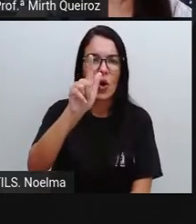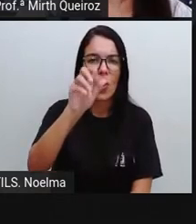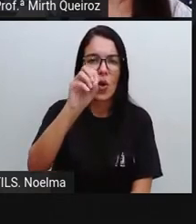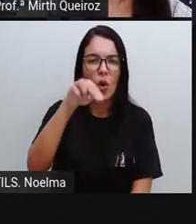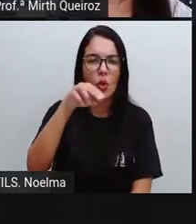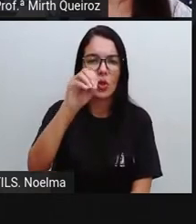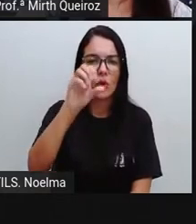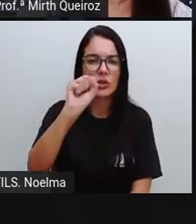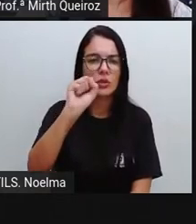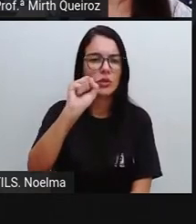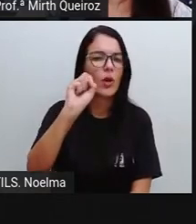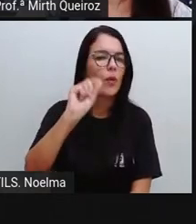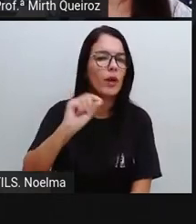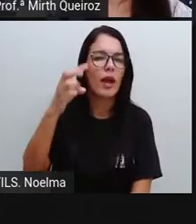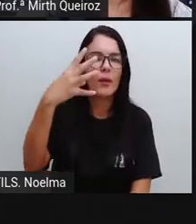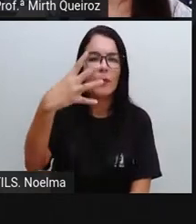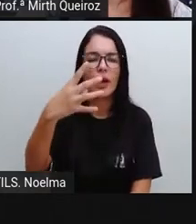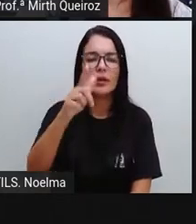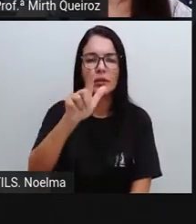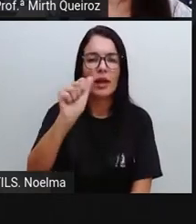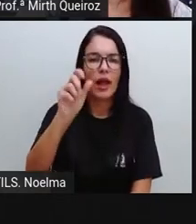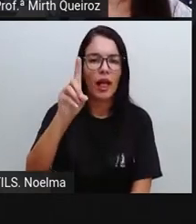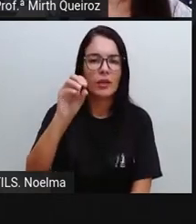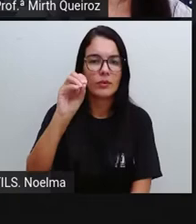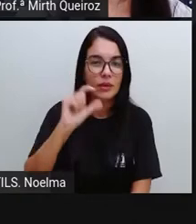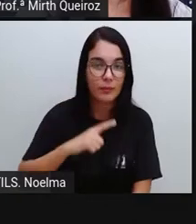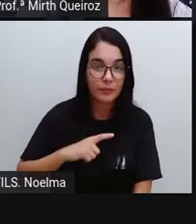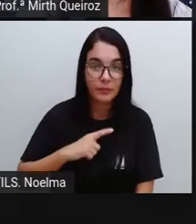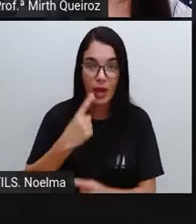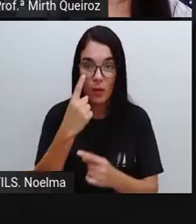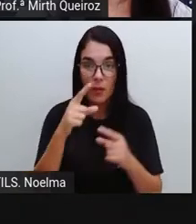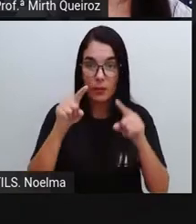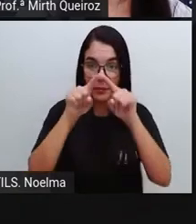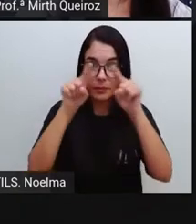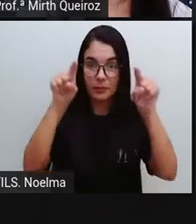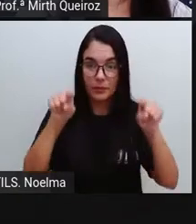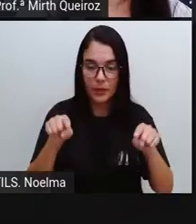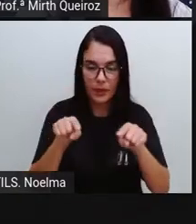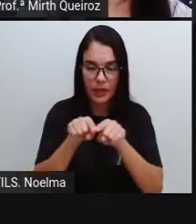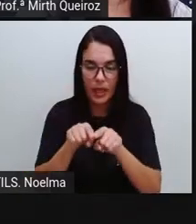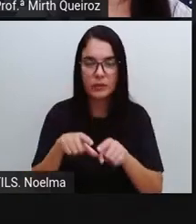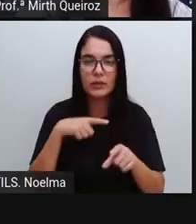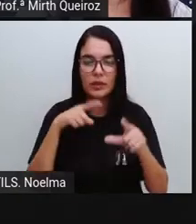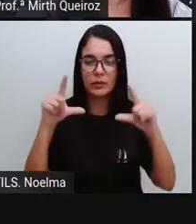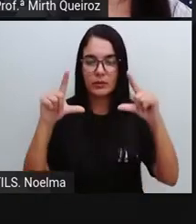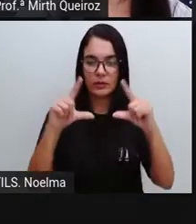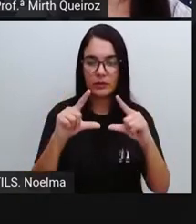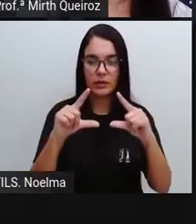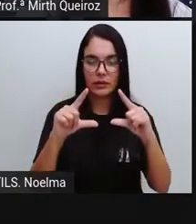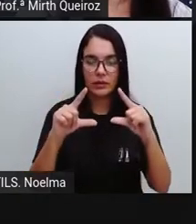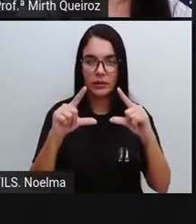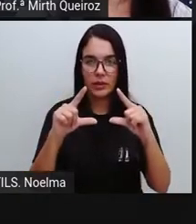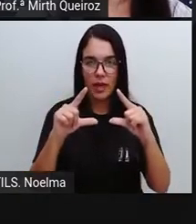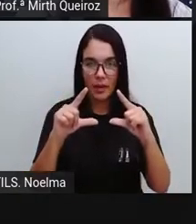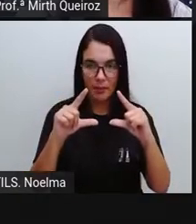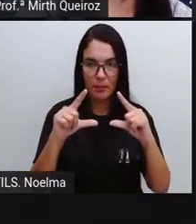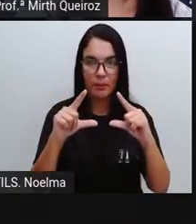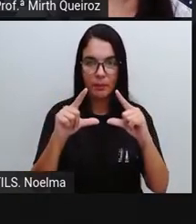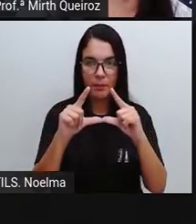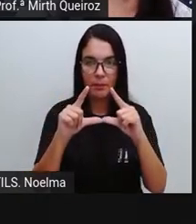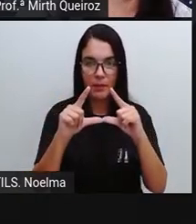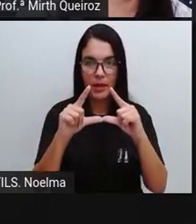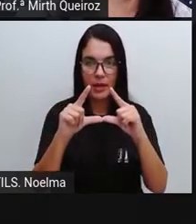Nós temos aqui um quadrado, né? Aqui a gente tem um trapézio, dois, né? Já duas figuras que têm aí